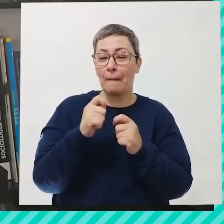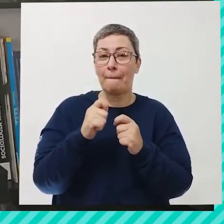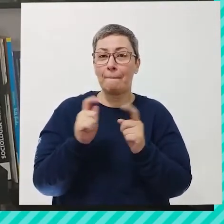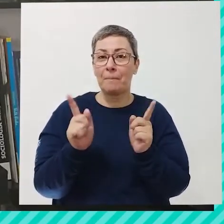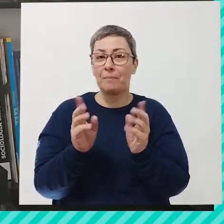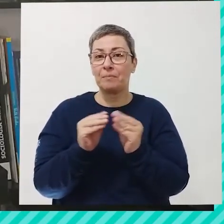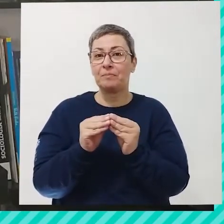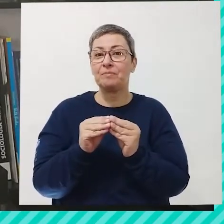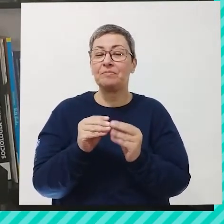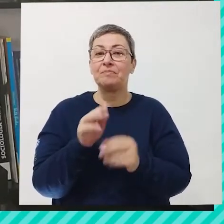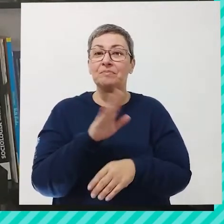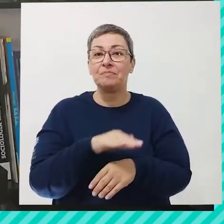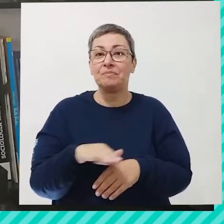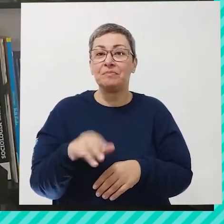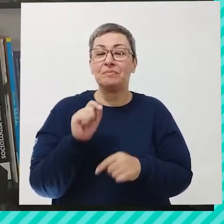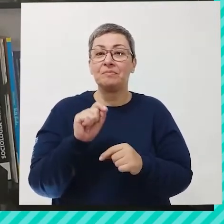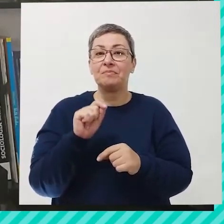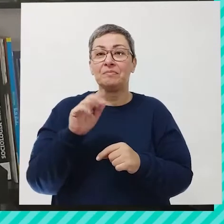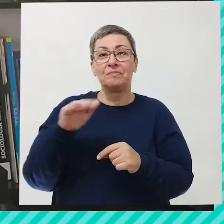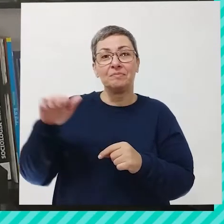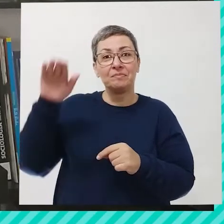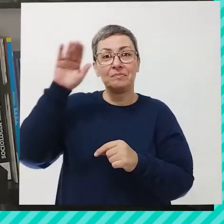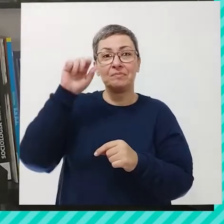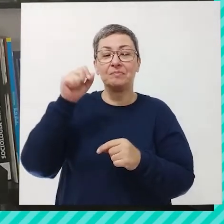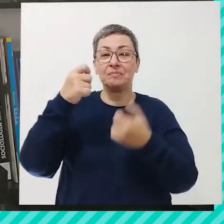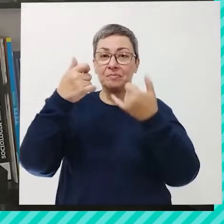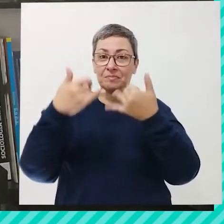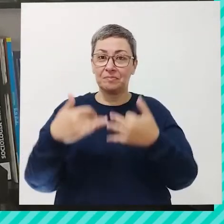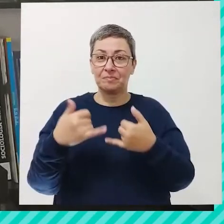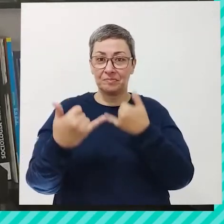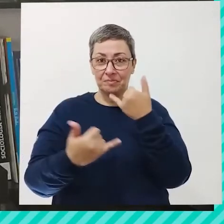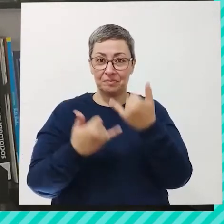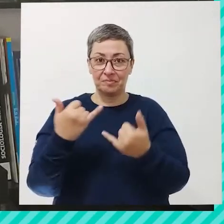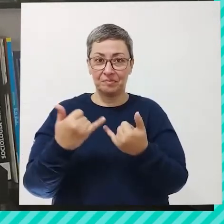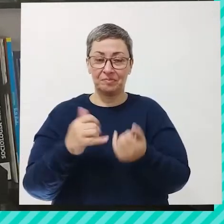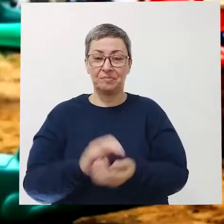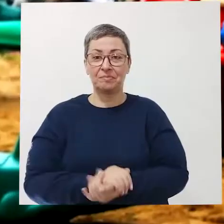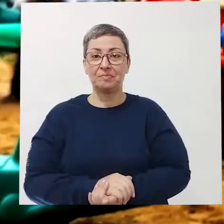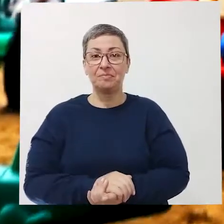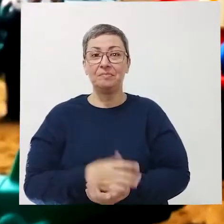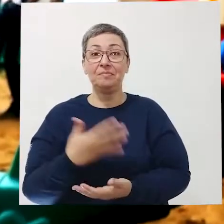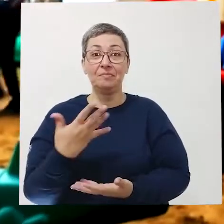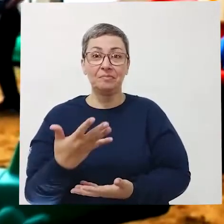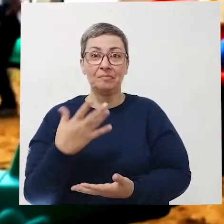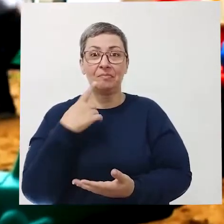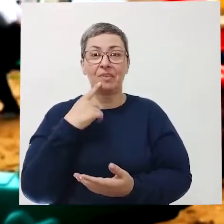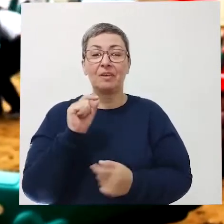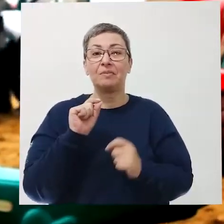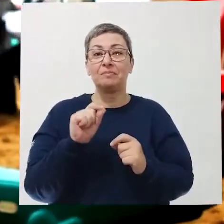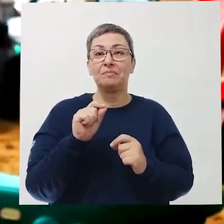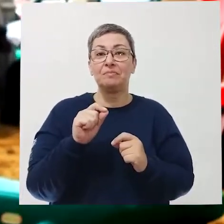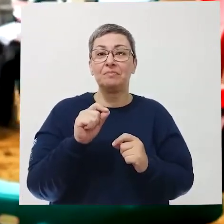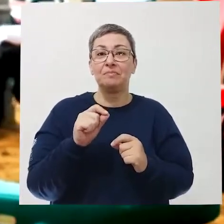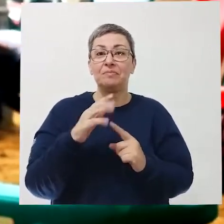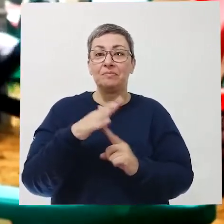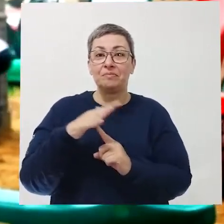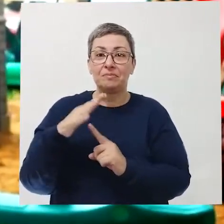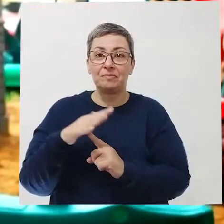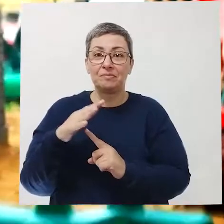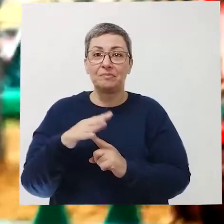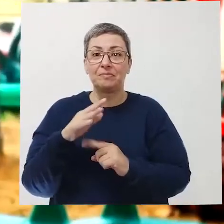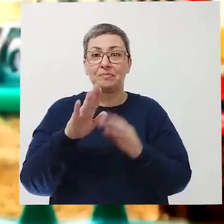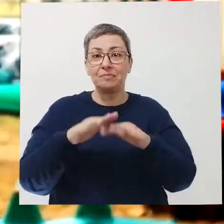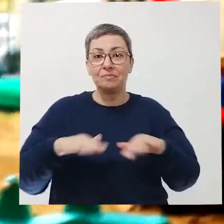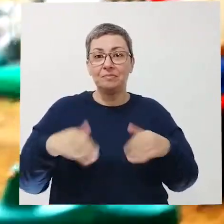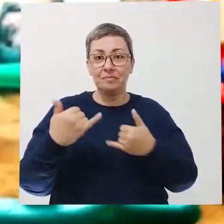curtinha de uma criança para um adulto falando sobre o brincar. Bem, eu acabo de vir do parquinho onde as crianças